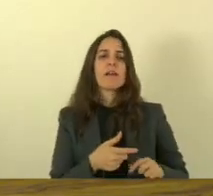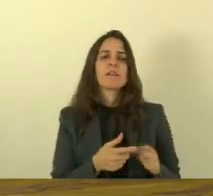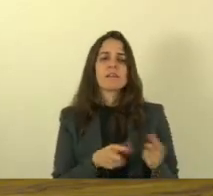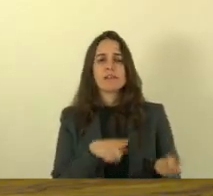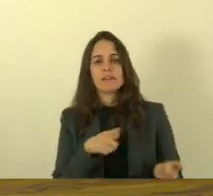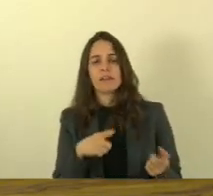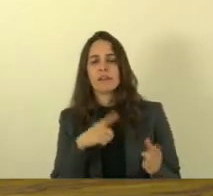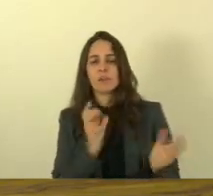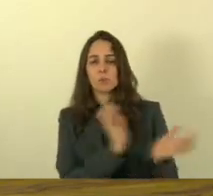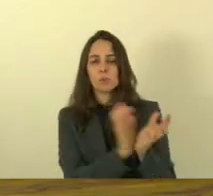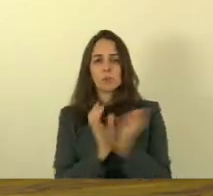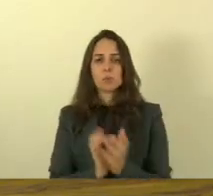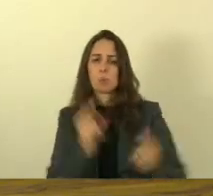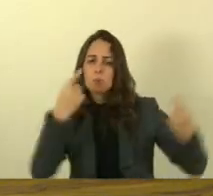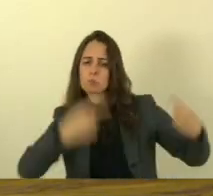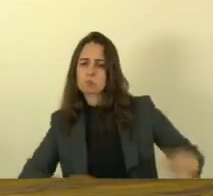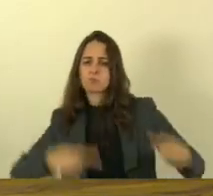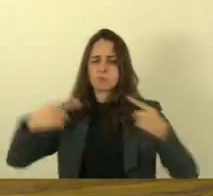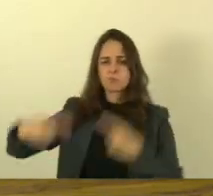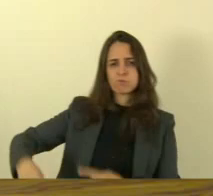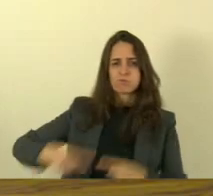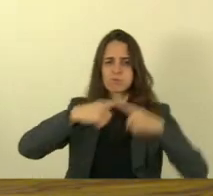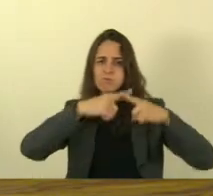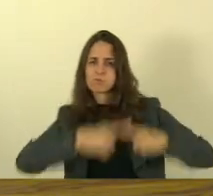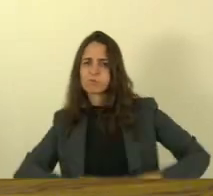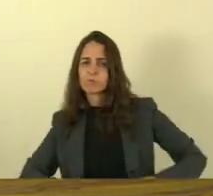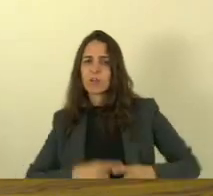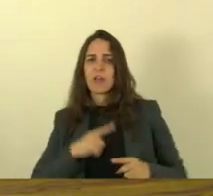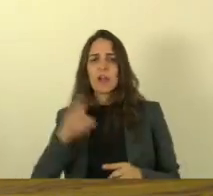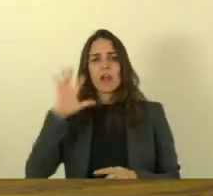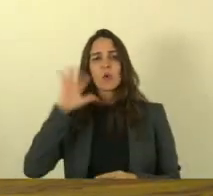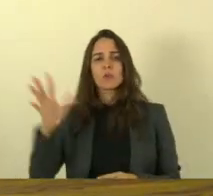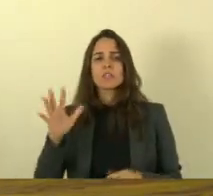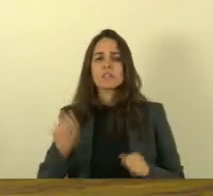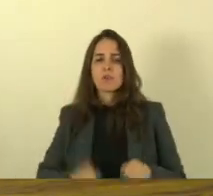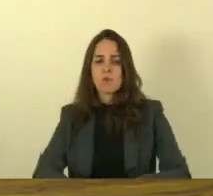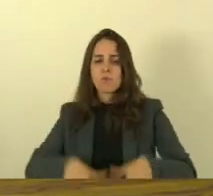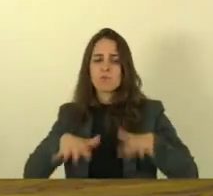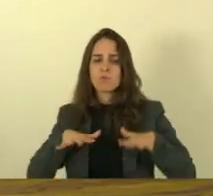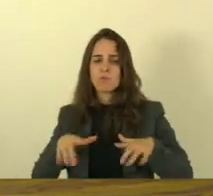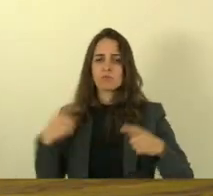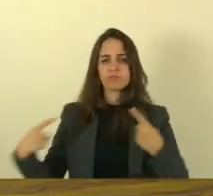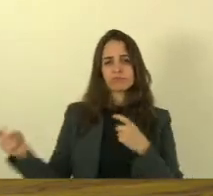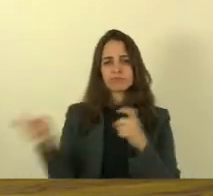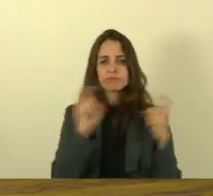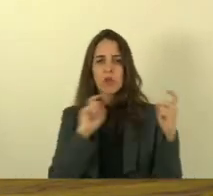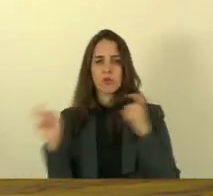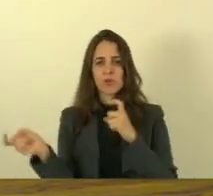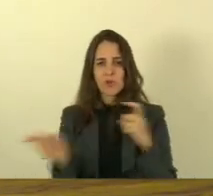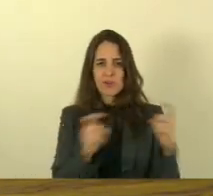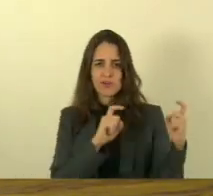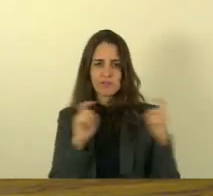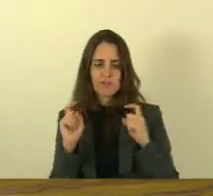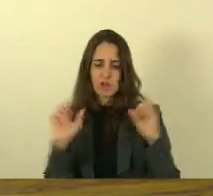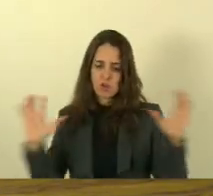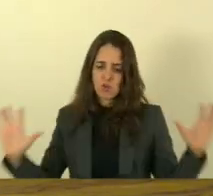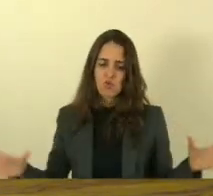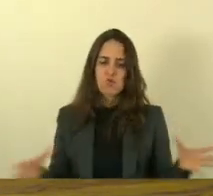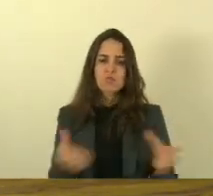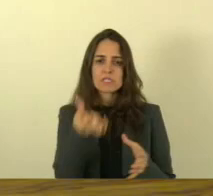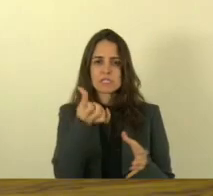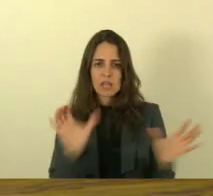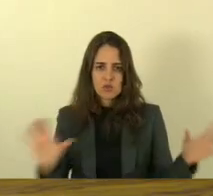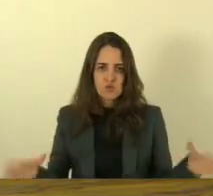e acabou numa assembleia geral entre os envolvidos sendo fundidos